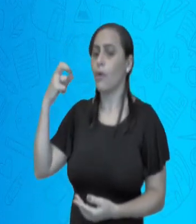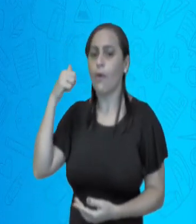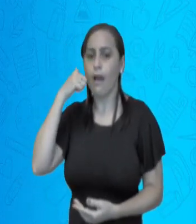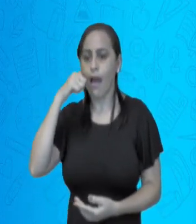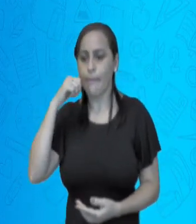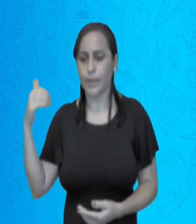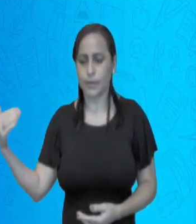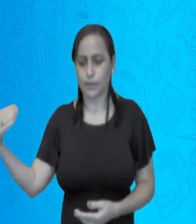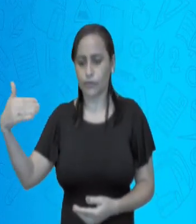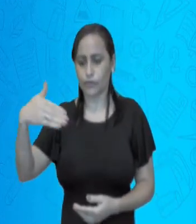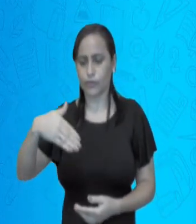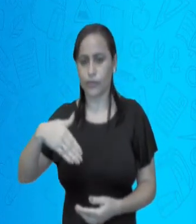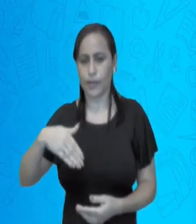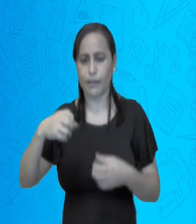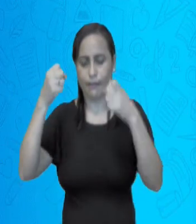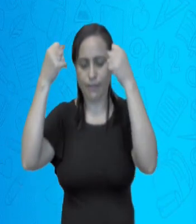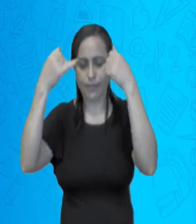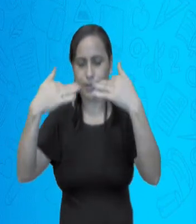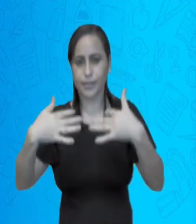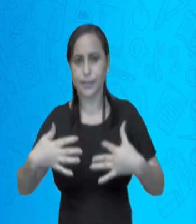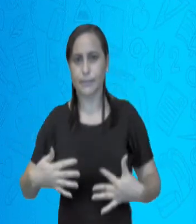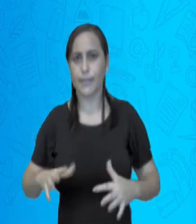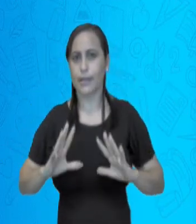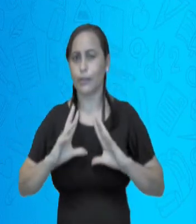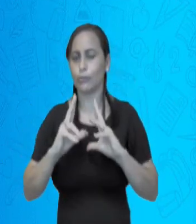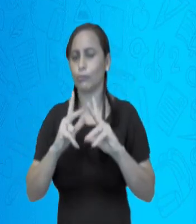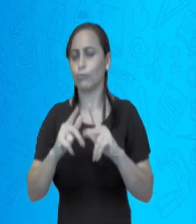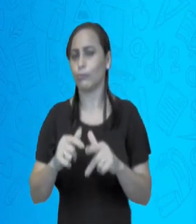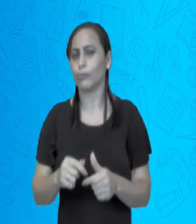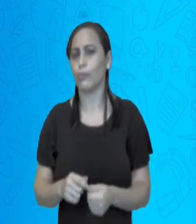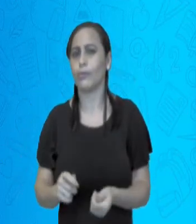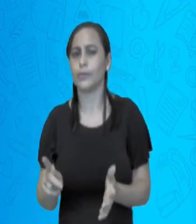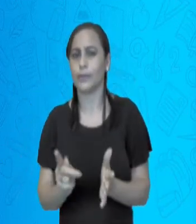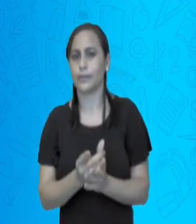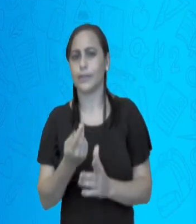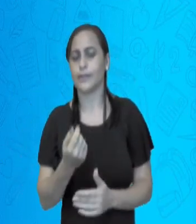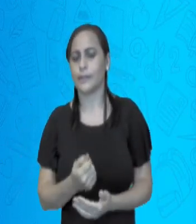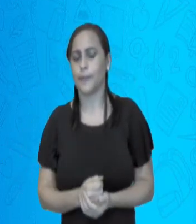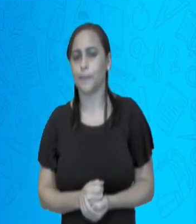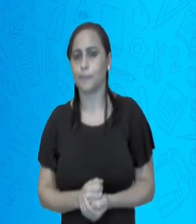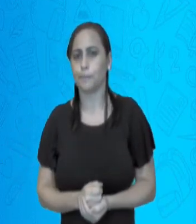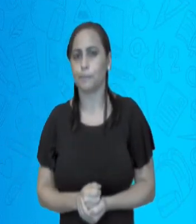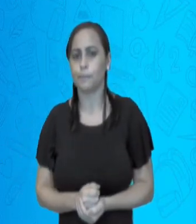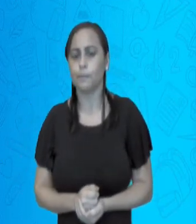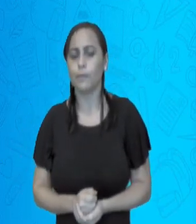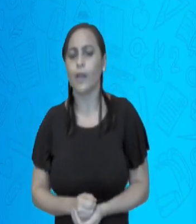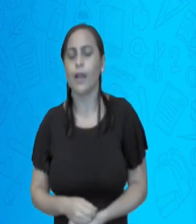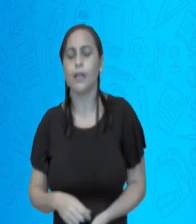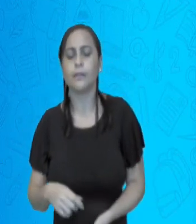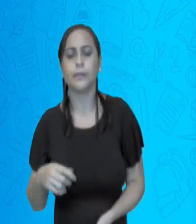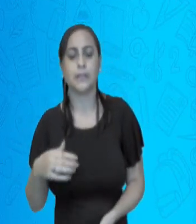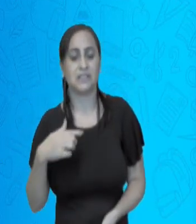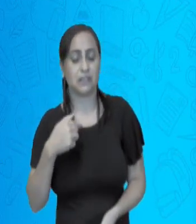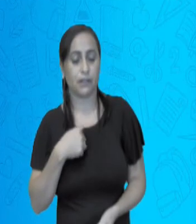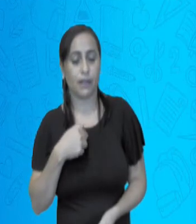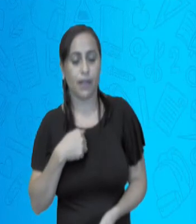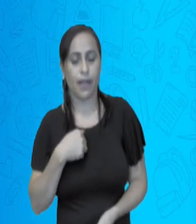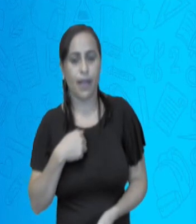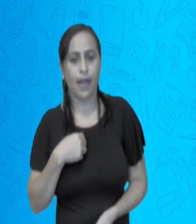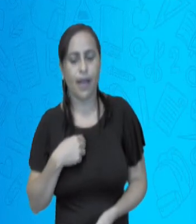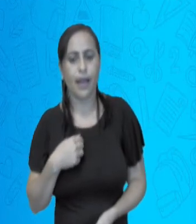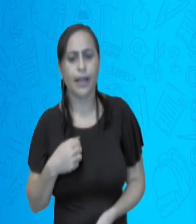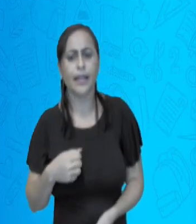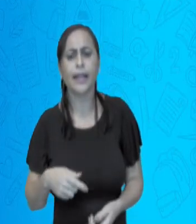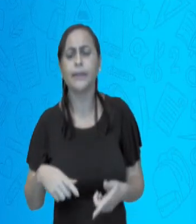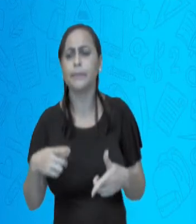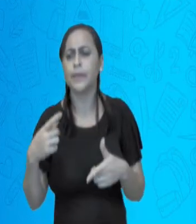E ali ela explica para ele que ele está na casa dela, na casa do ferreiro. E que ela impôs aquela condição